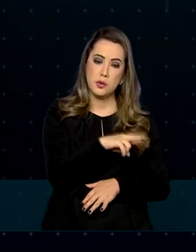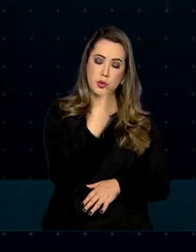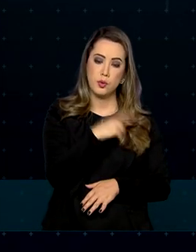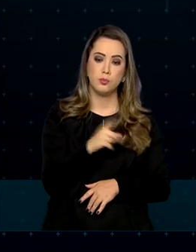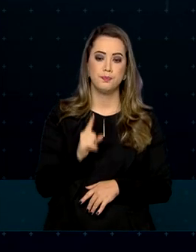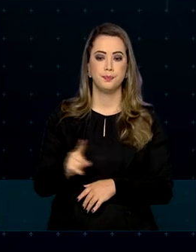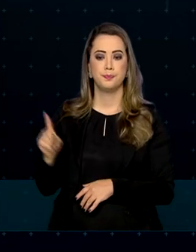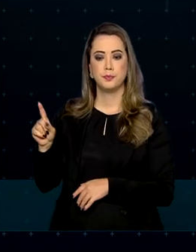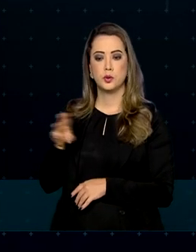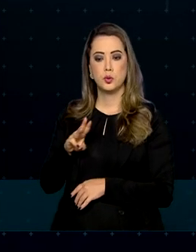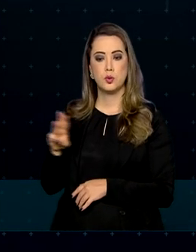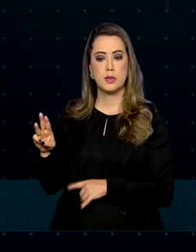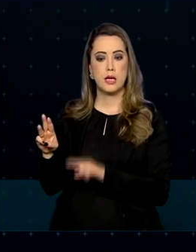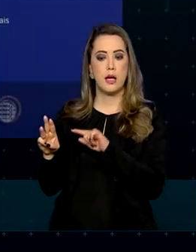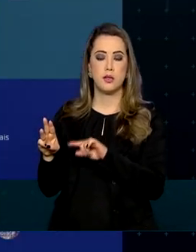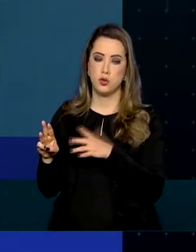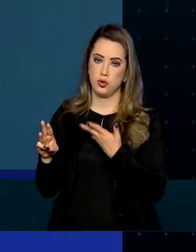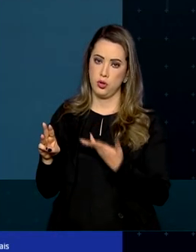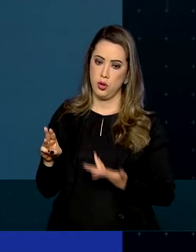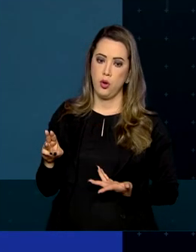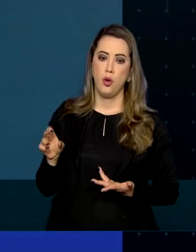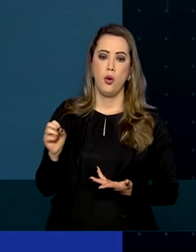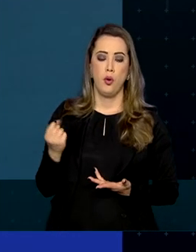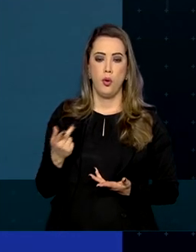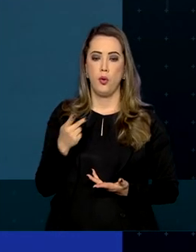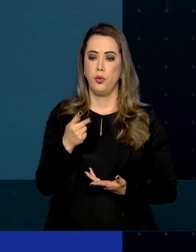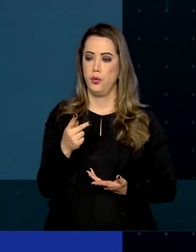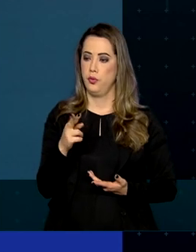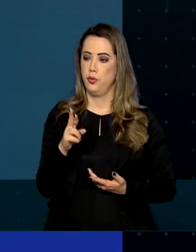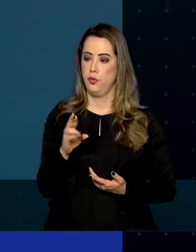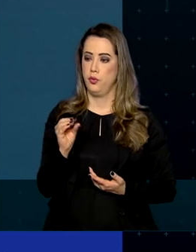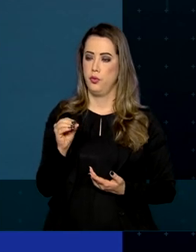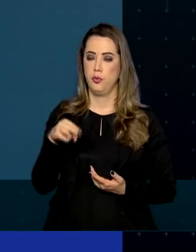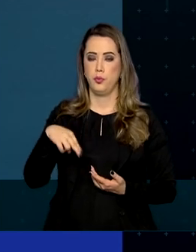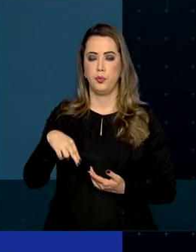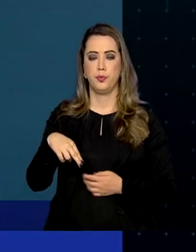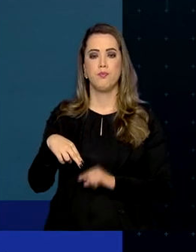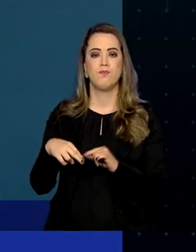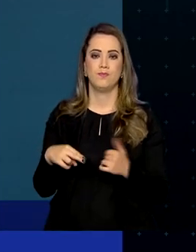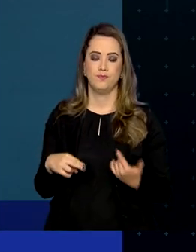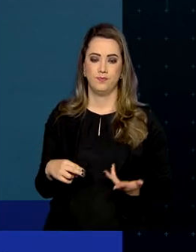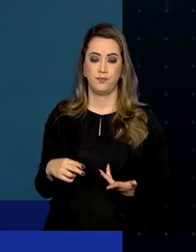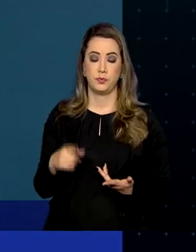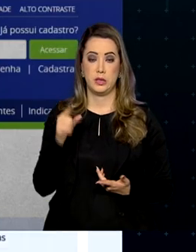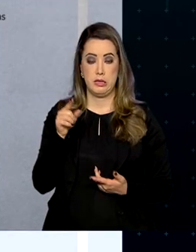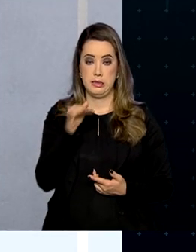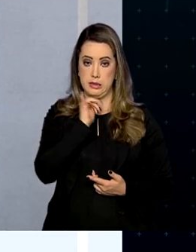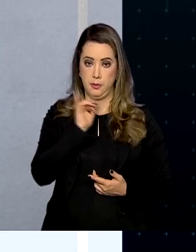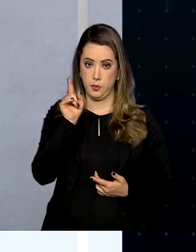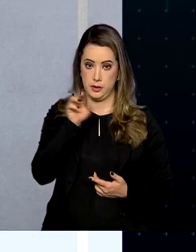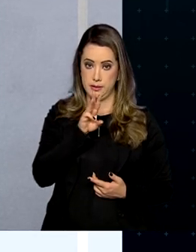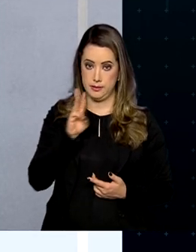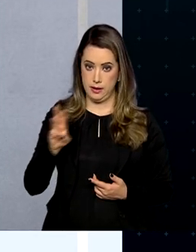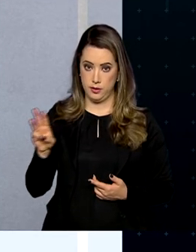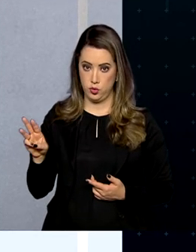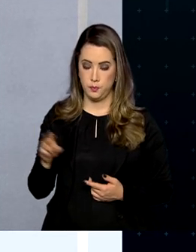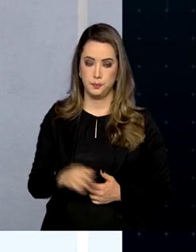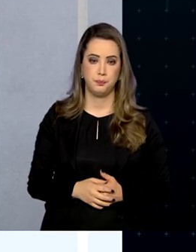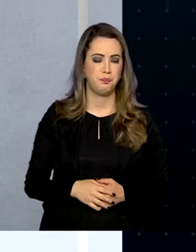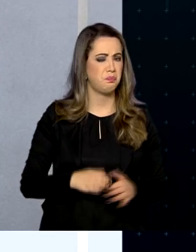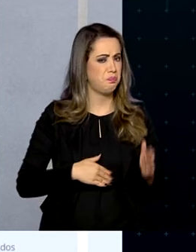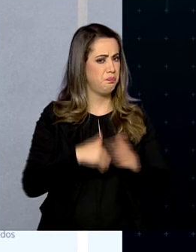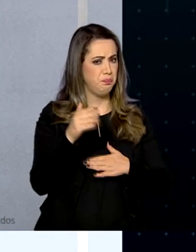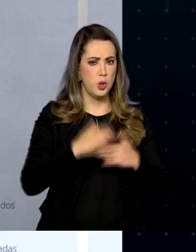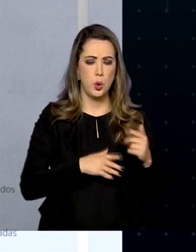plataformas administradas pela Secretaria, como o site consumidor.gov.br. Qualquer